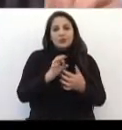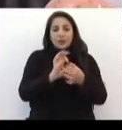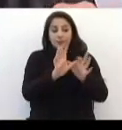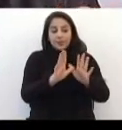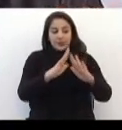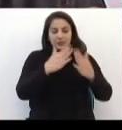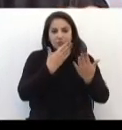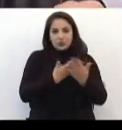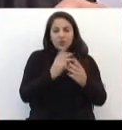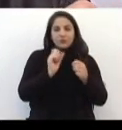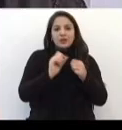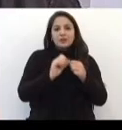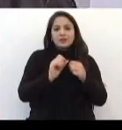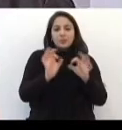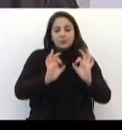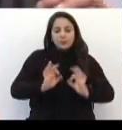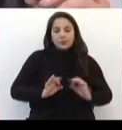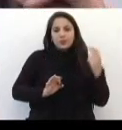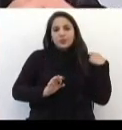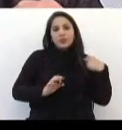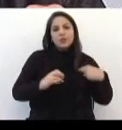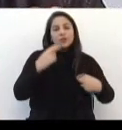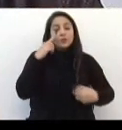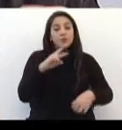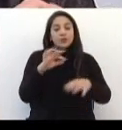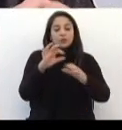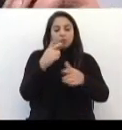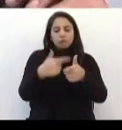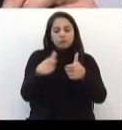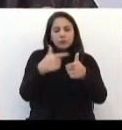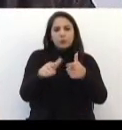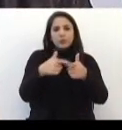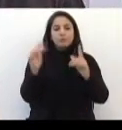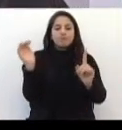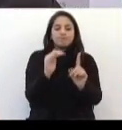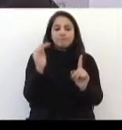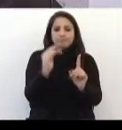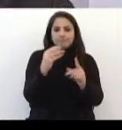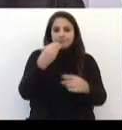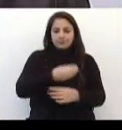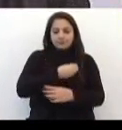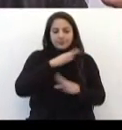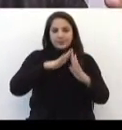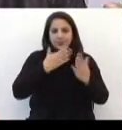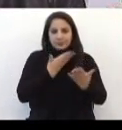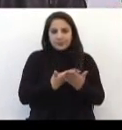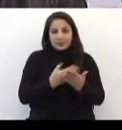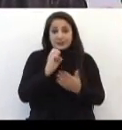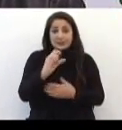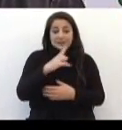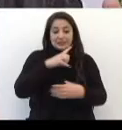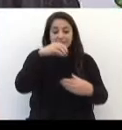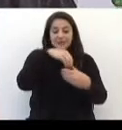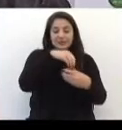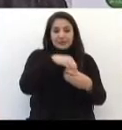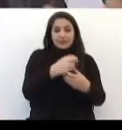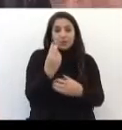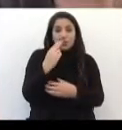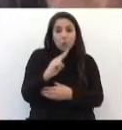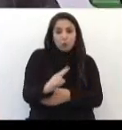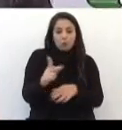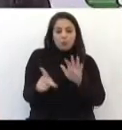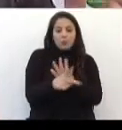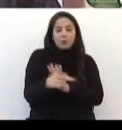Detectando problemas que influenciam na vida escolar Seja interna ou que venham da rua Ela possa fazer projetos